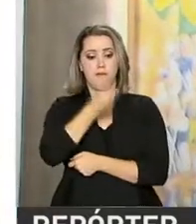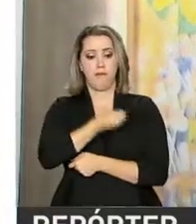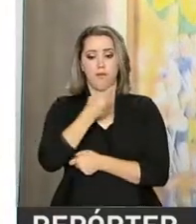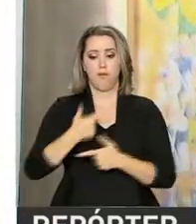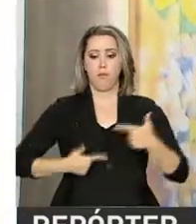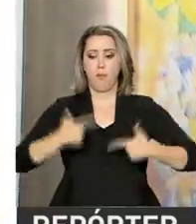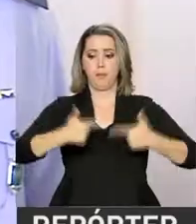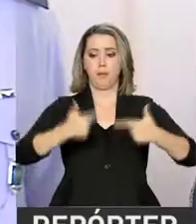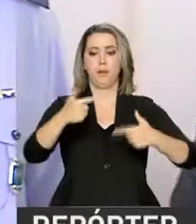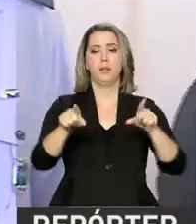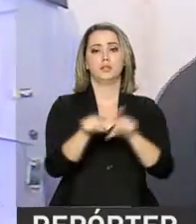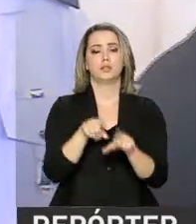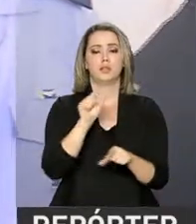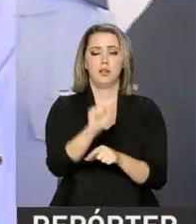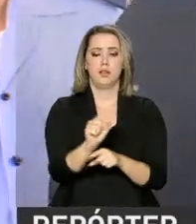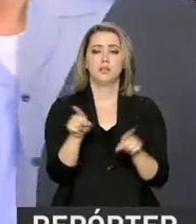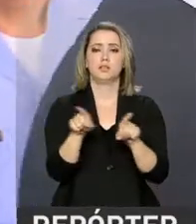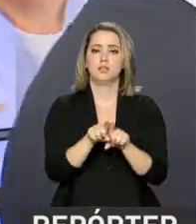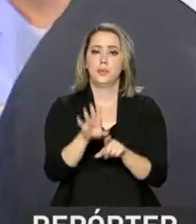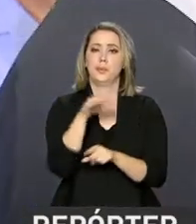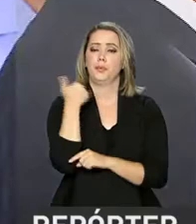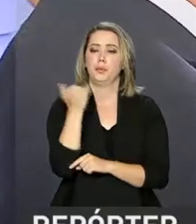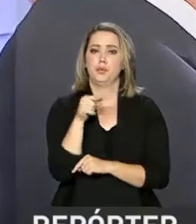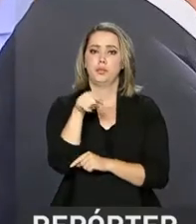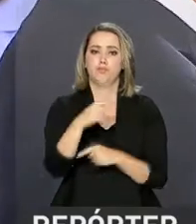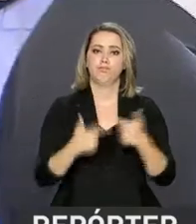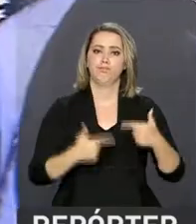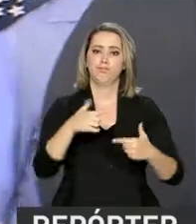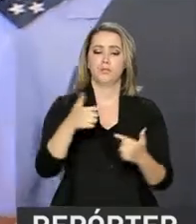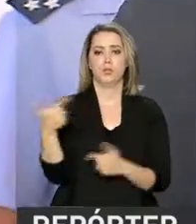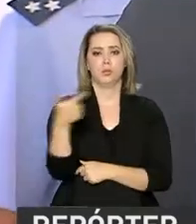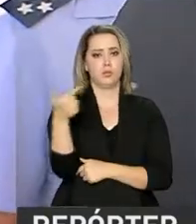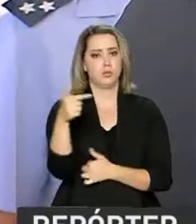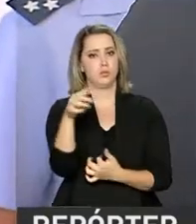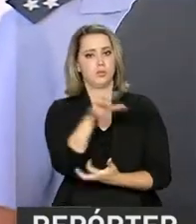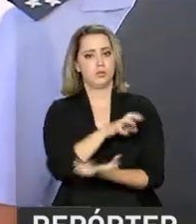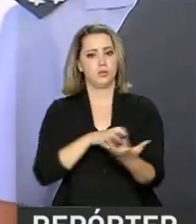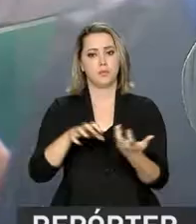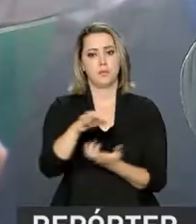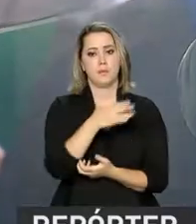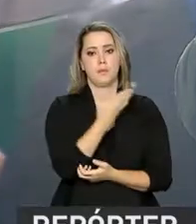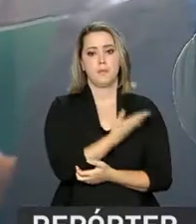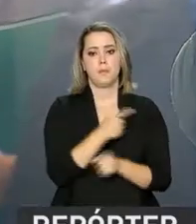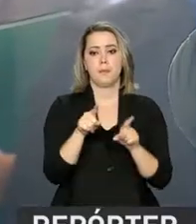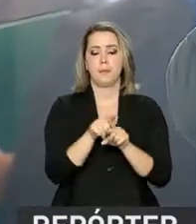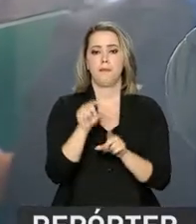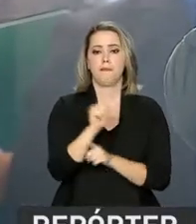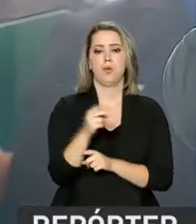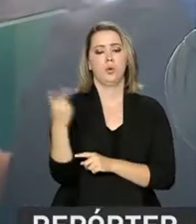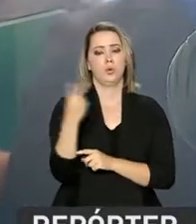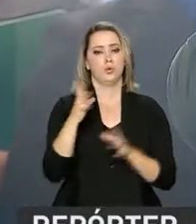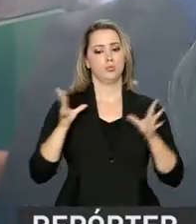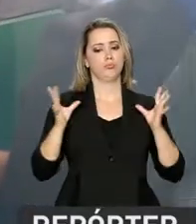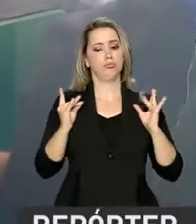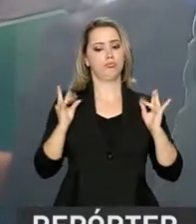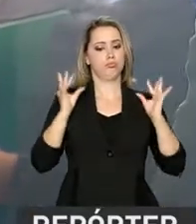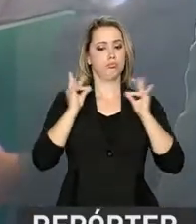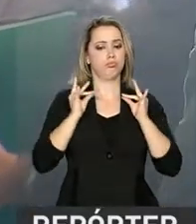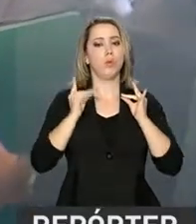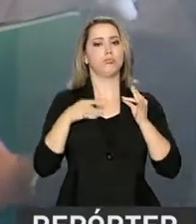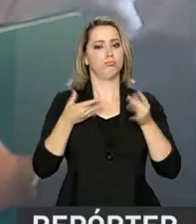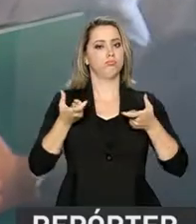e que participaram dessa luta. Os generais Eduardo Dias da Costa, Vilas Boas e Marco Antônio de Farias foram